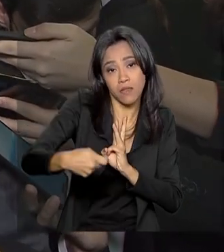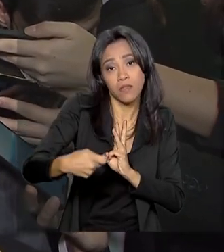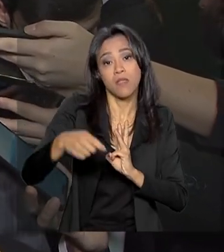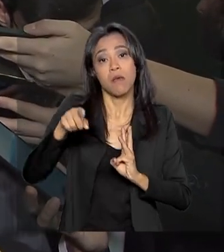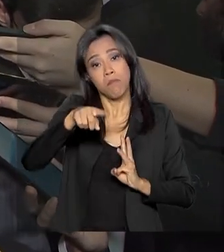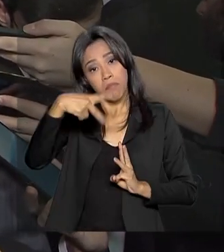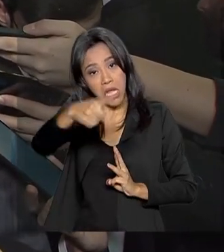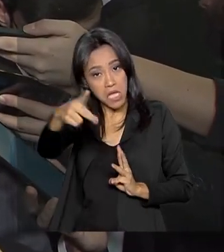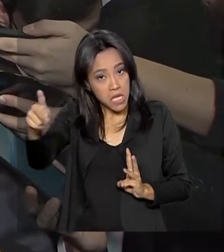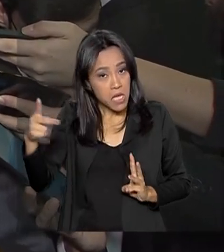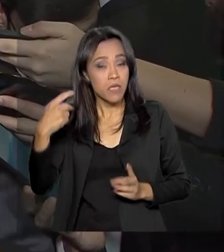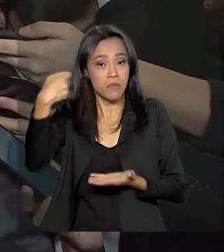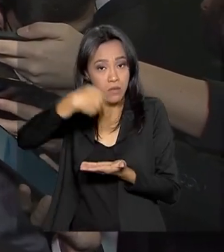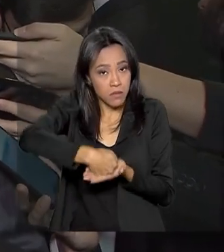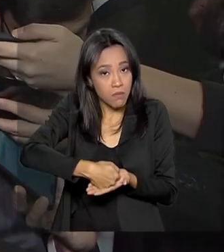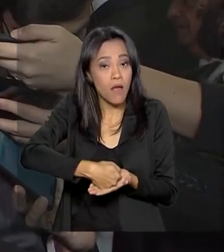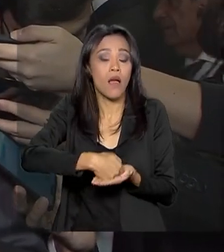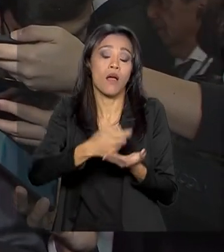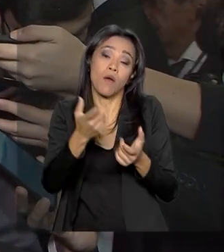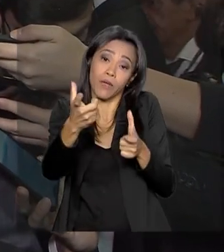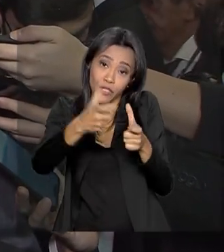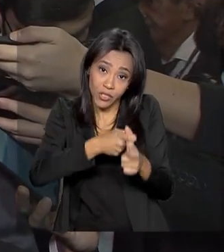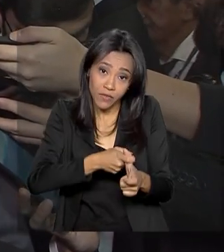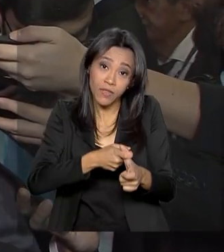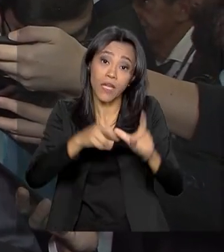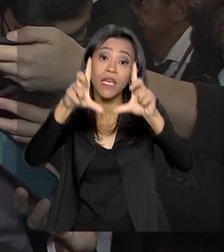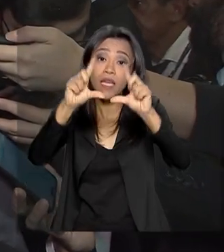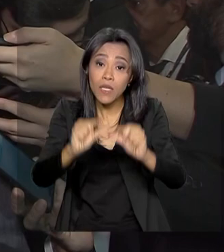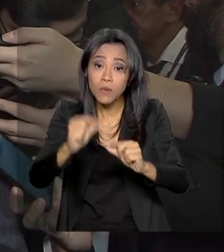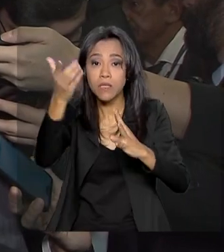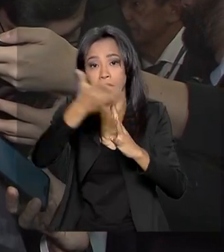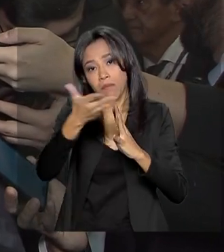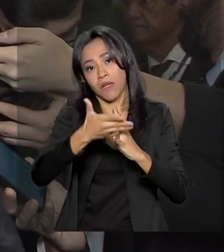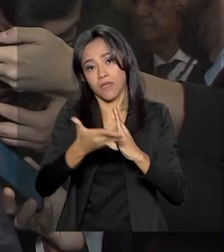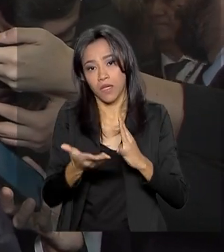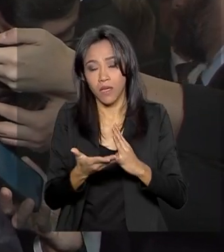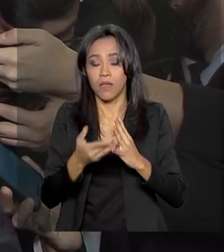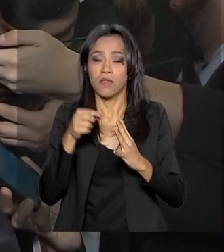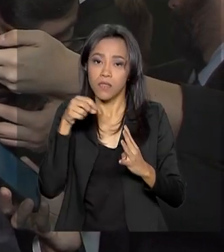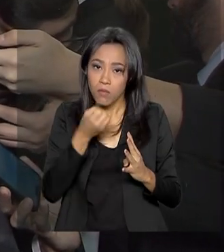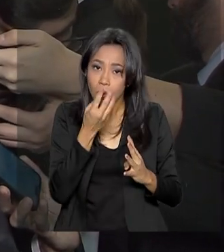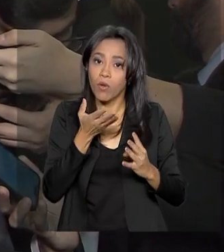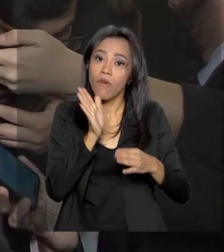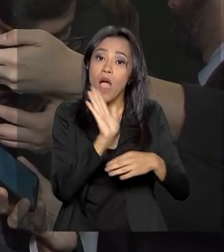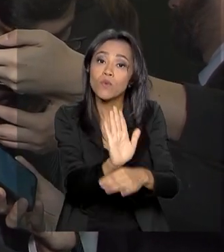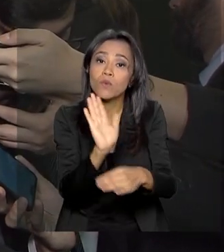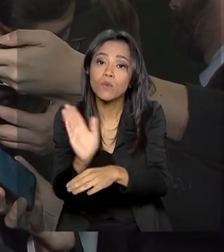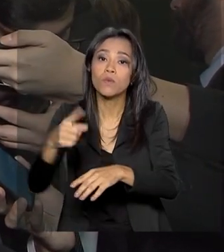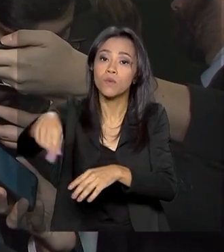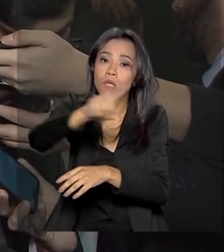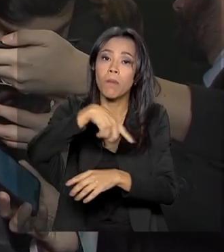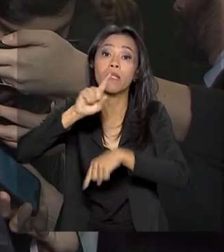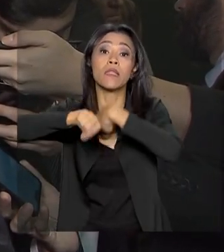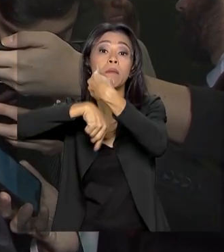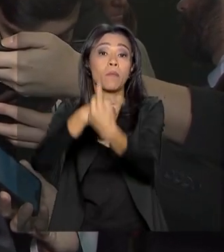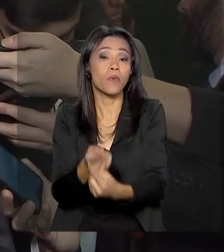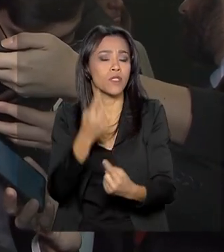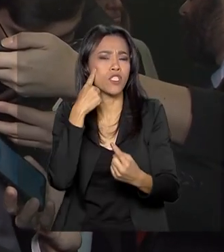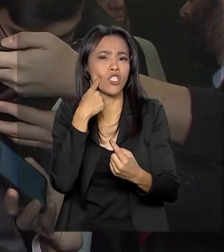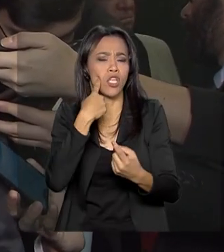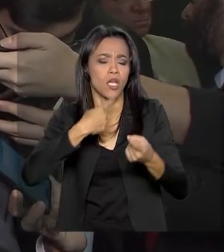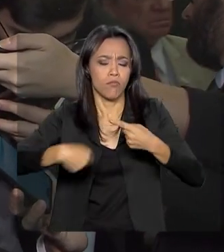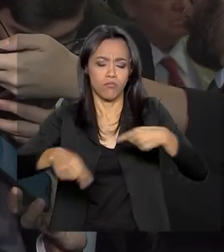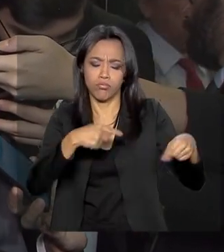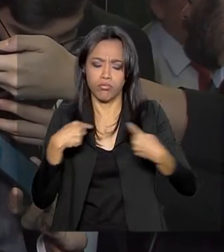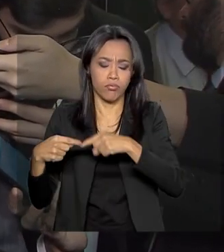e diminuir o valor das parcelas, o que a gente acredita que vai dar um fôlego para o setor para a gente discutir um orçamento nessa casa esse ano